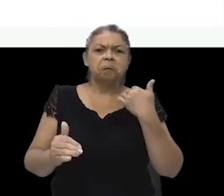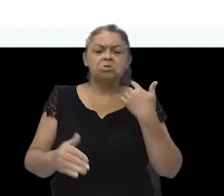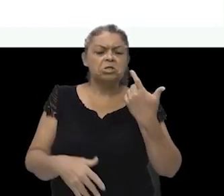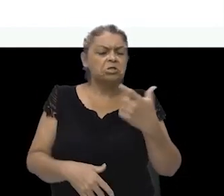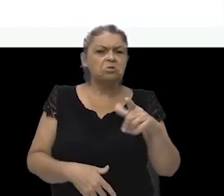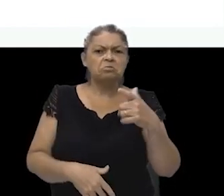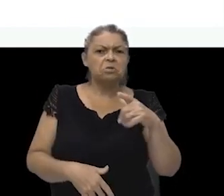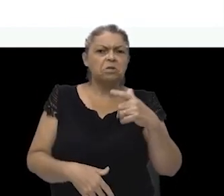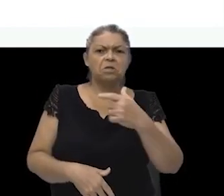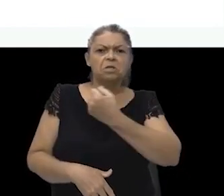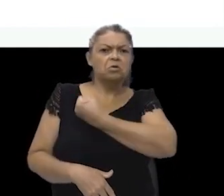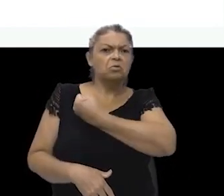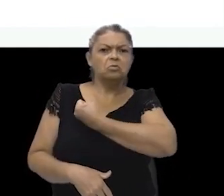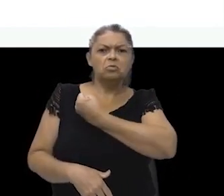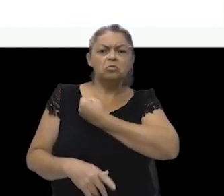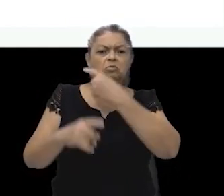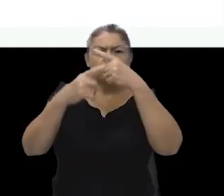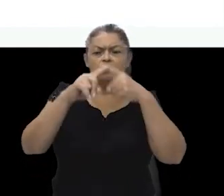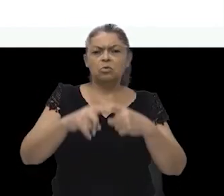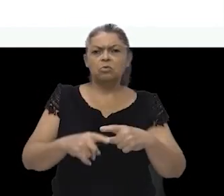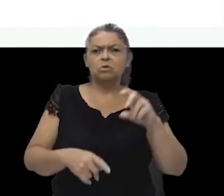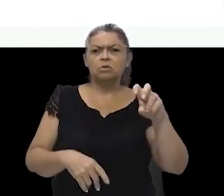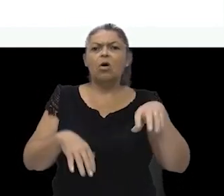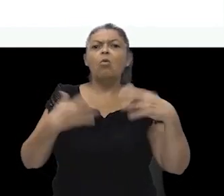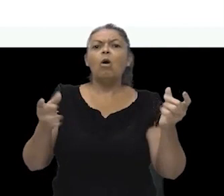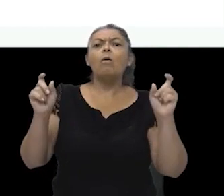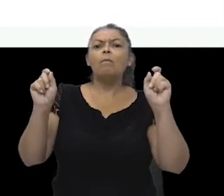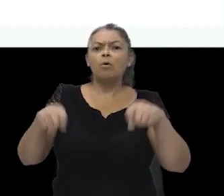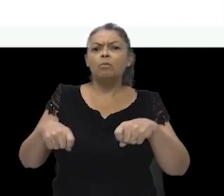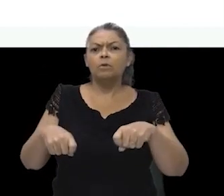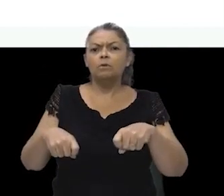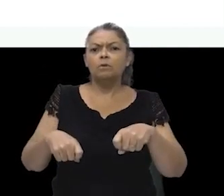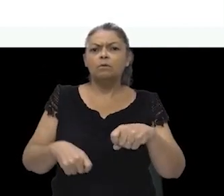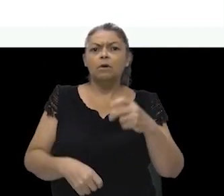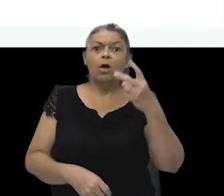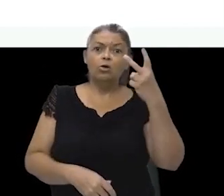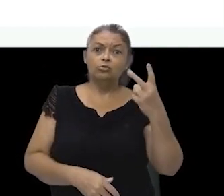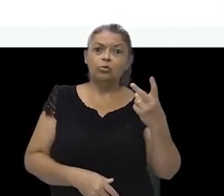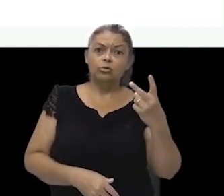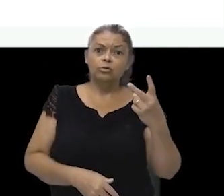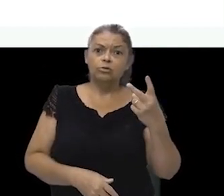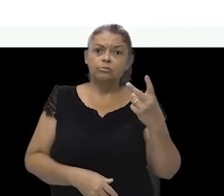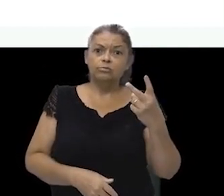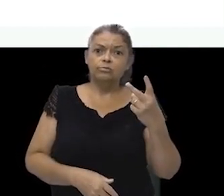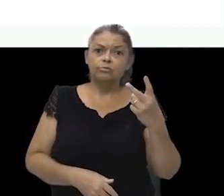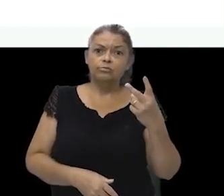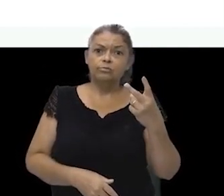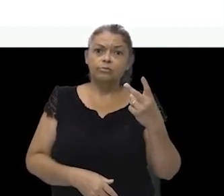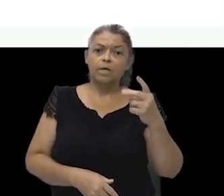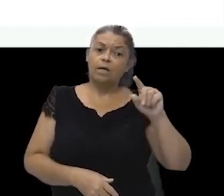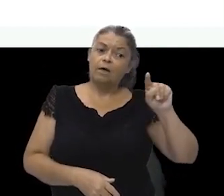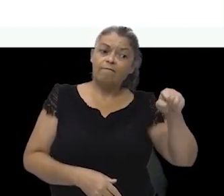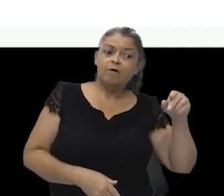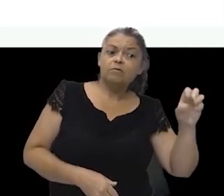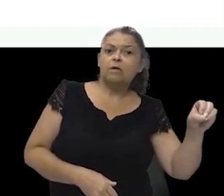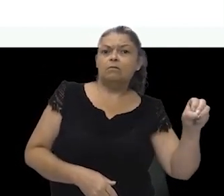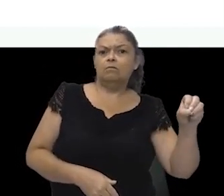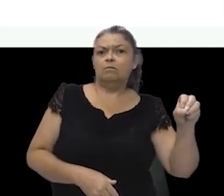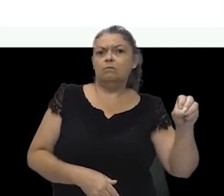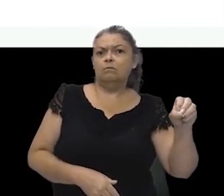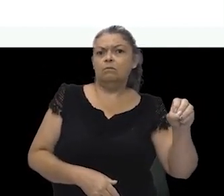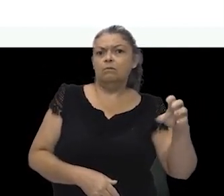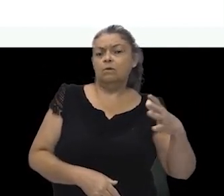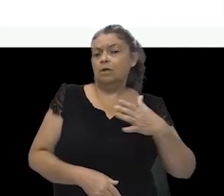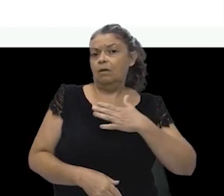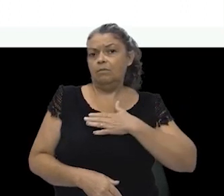um número múltiplo de 5, Qual é a probabilidade? 2 décimos. 2 que me interessa, porque são